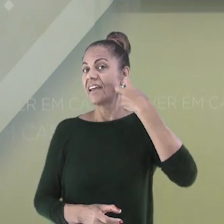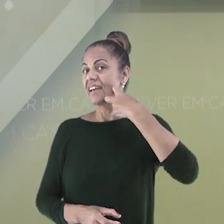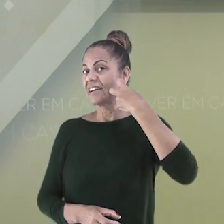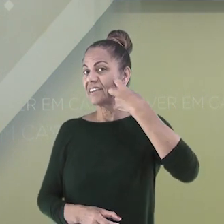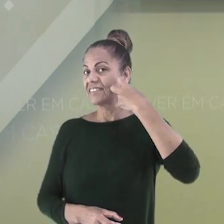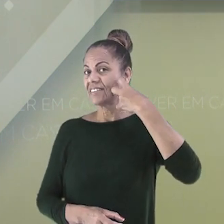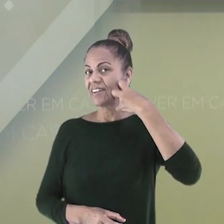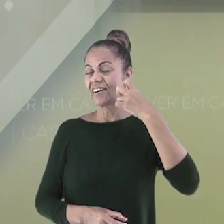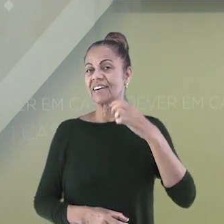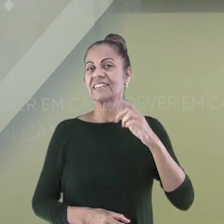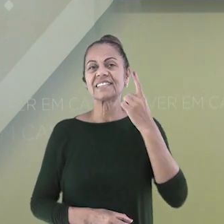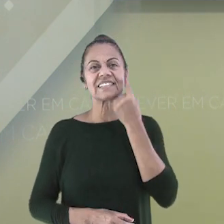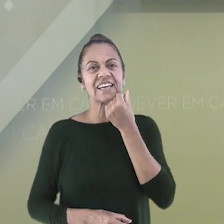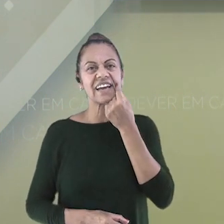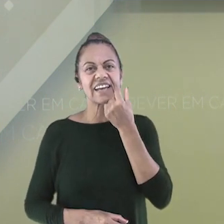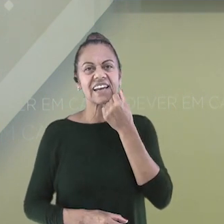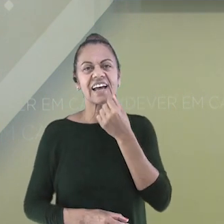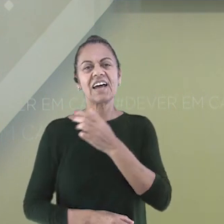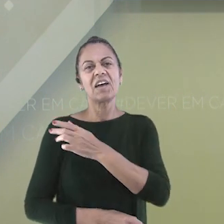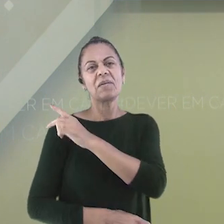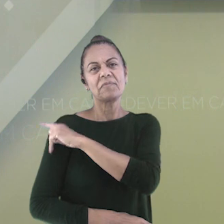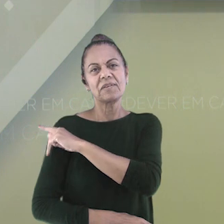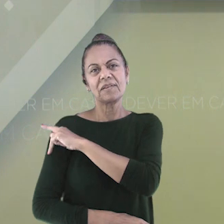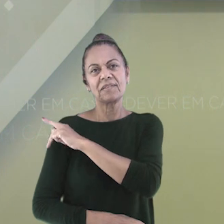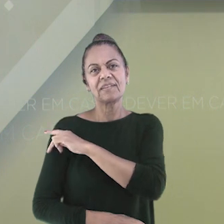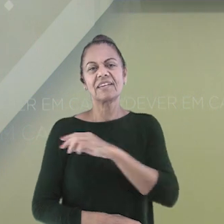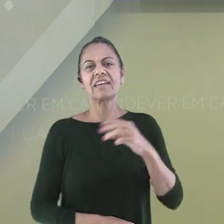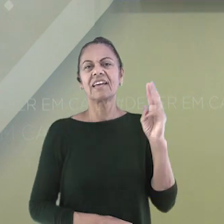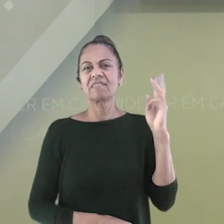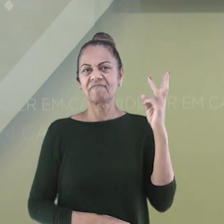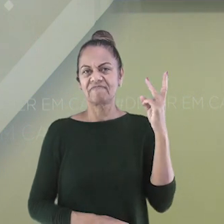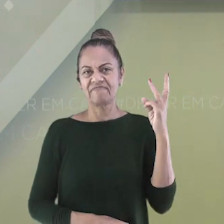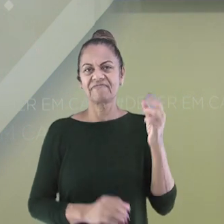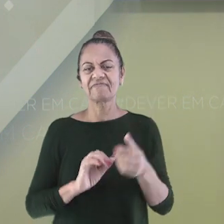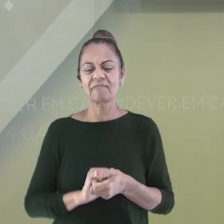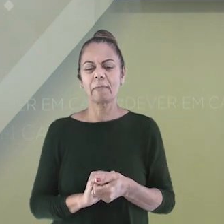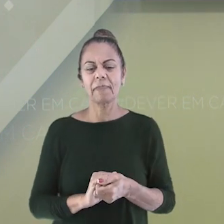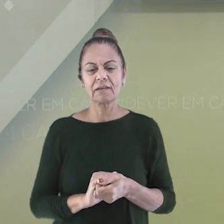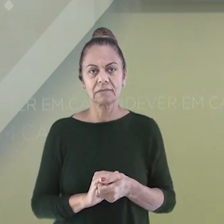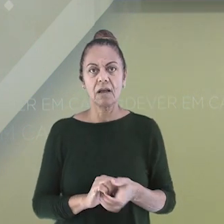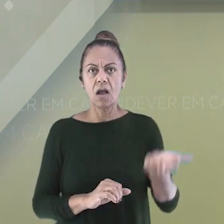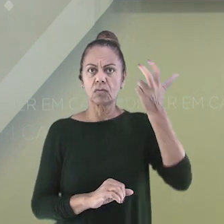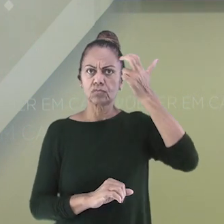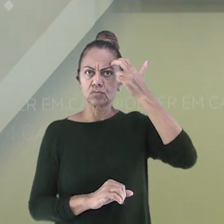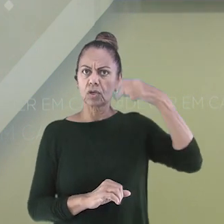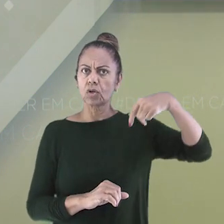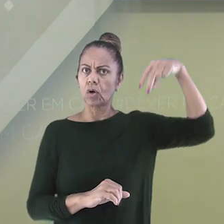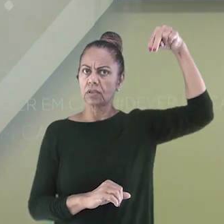Ceará, Piauí e Maranhão. E a cultura nordestina é riquíssima.